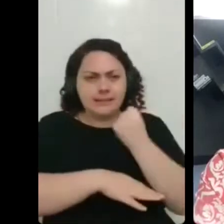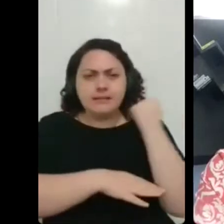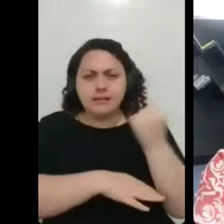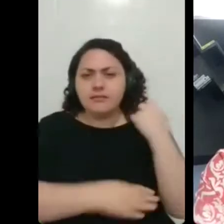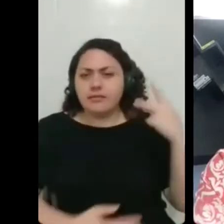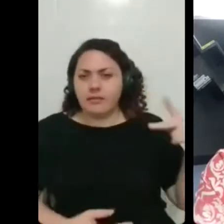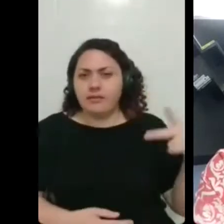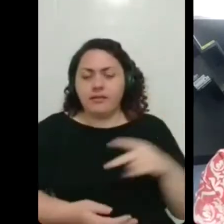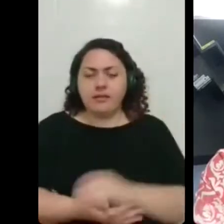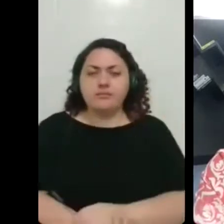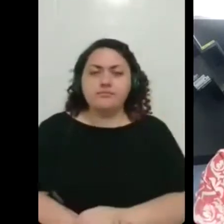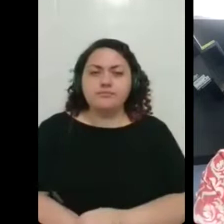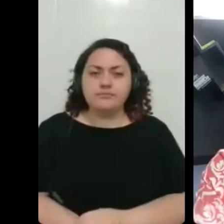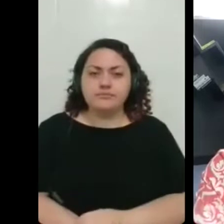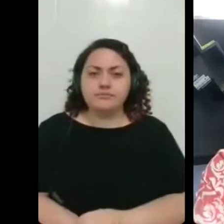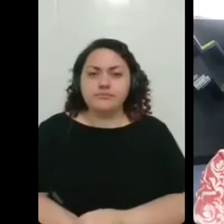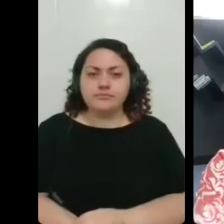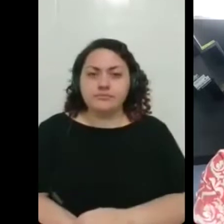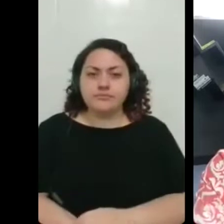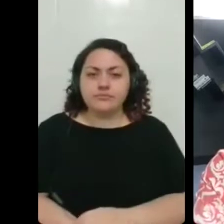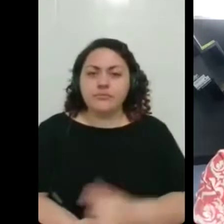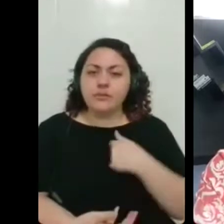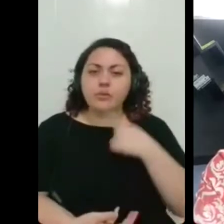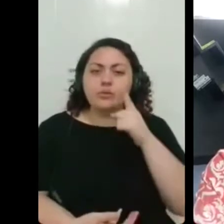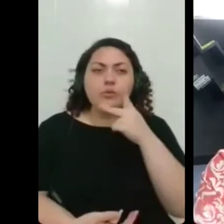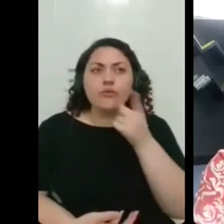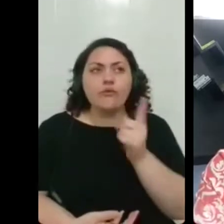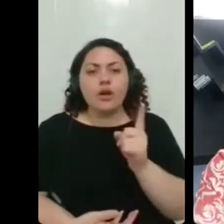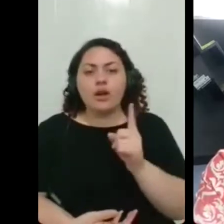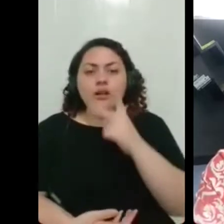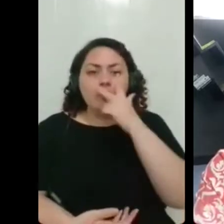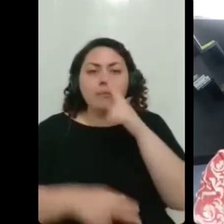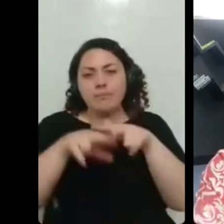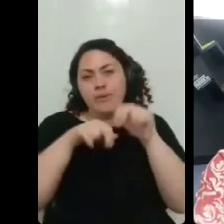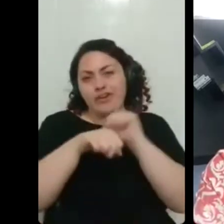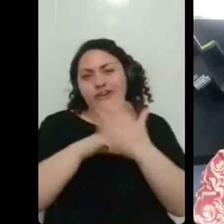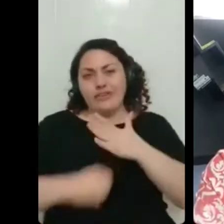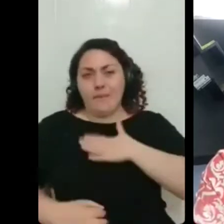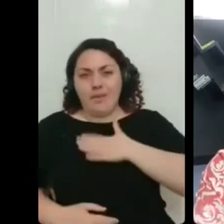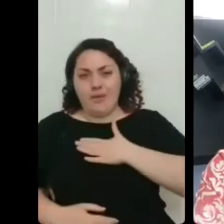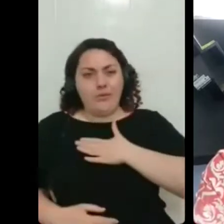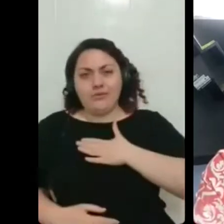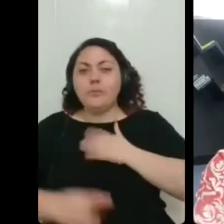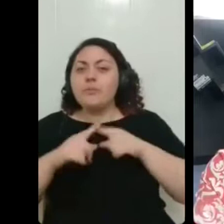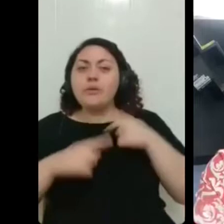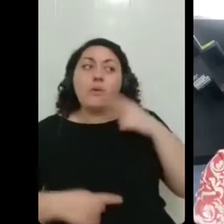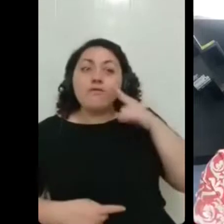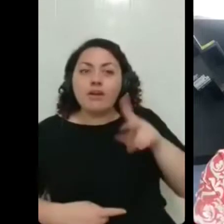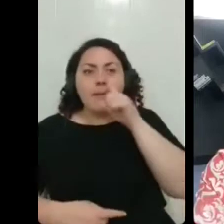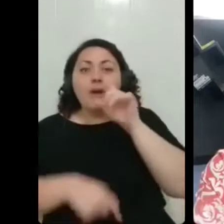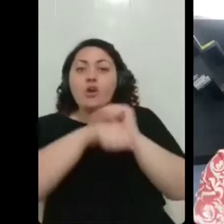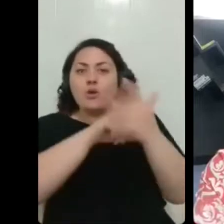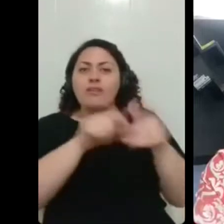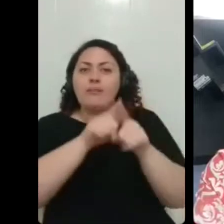então eu até nem falo tipo tanto pela covid que eu tive sabe? mas por ter acompanhado a minha mãe nessa